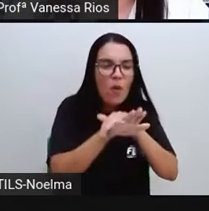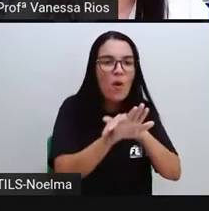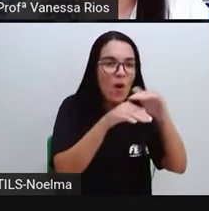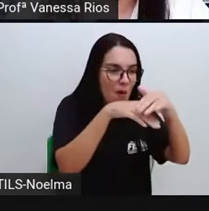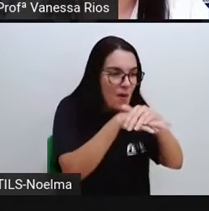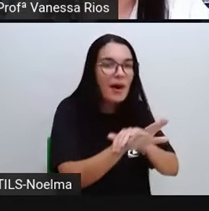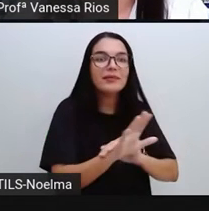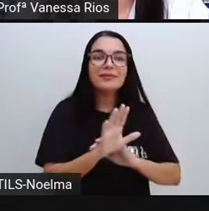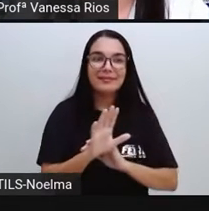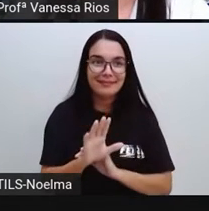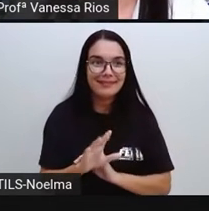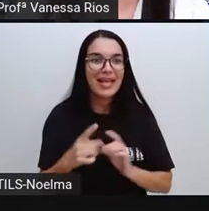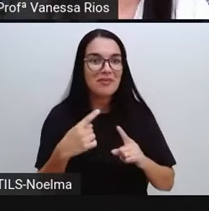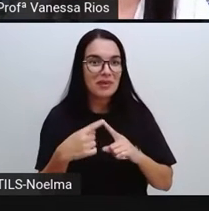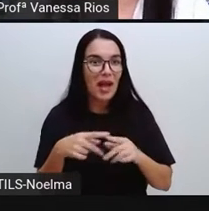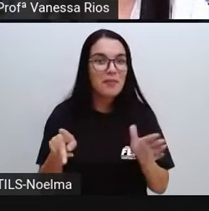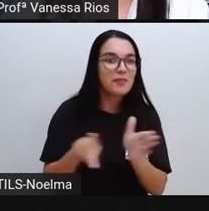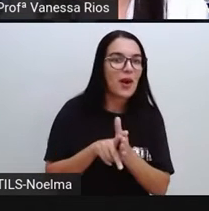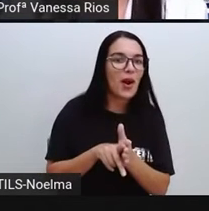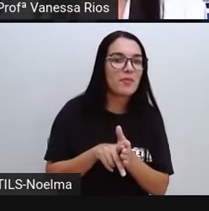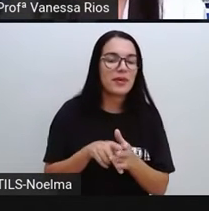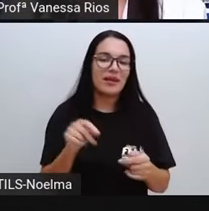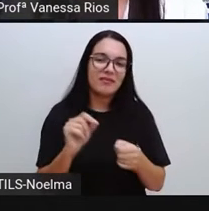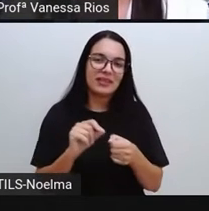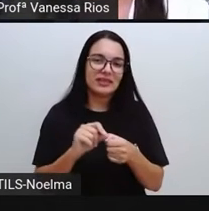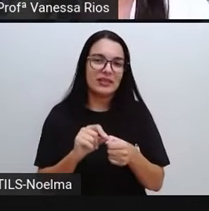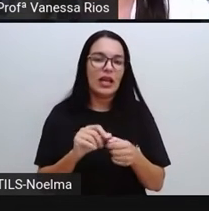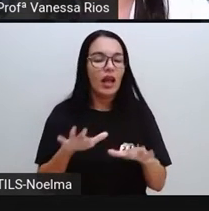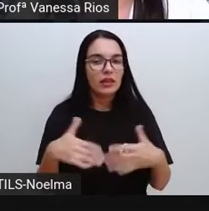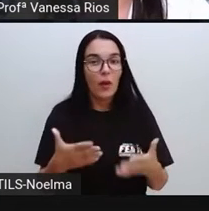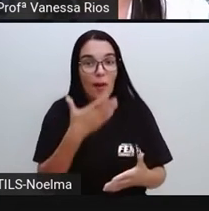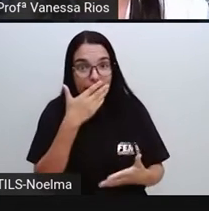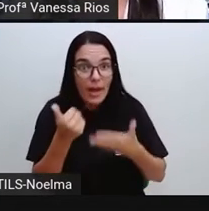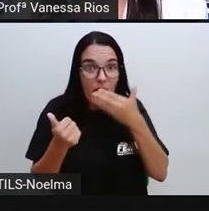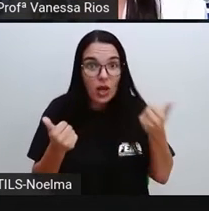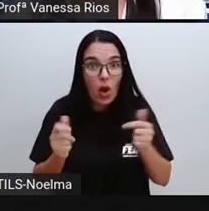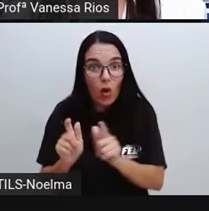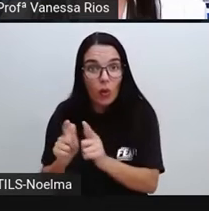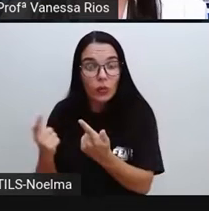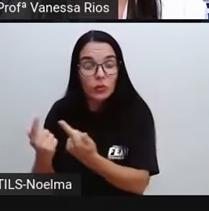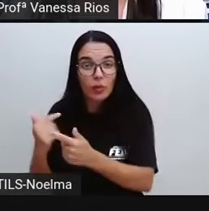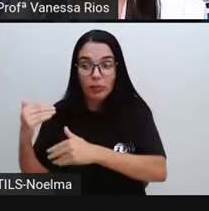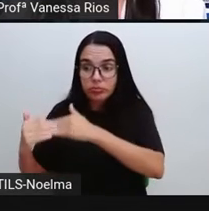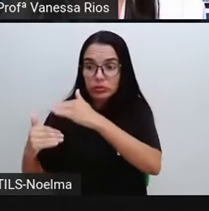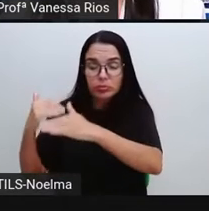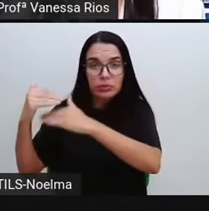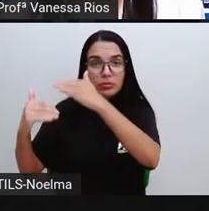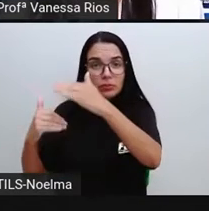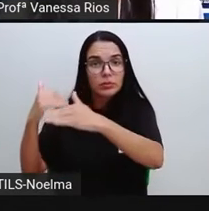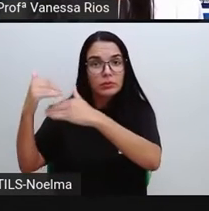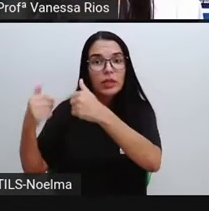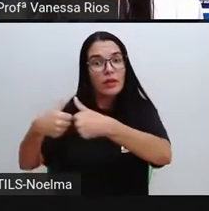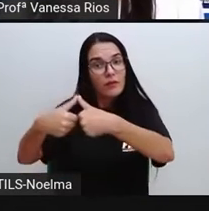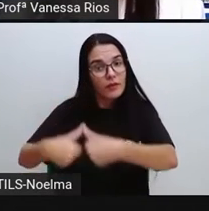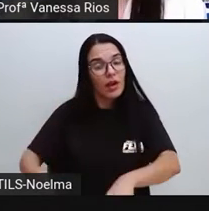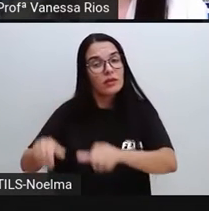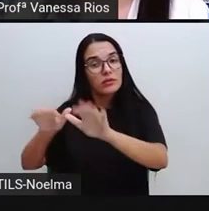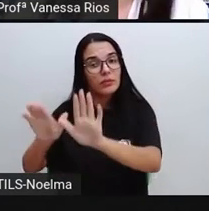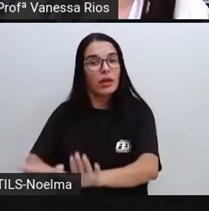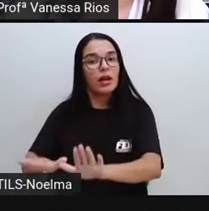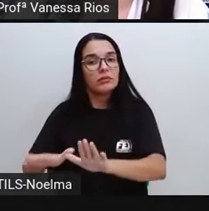produção própria. E isso favorecia com que os grupos se desenvolvessem mais e mais.